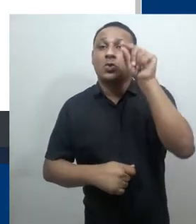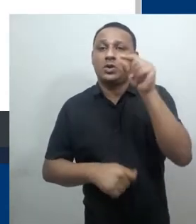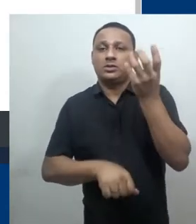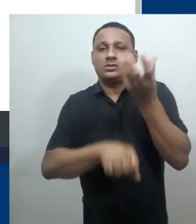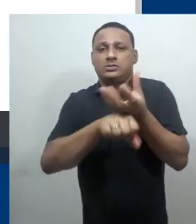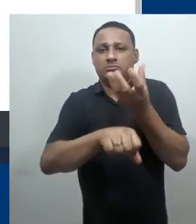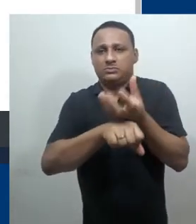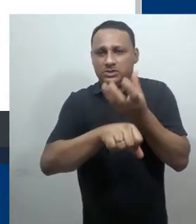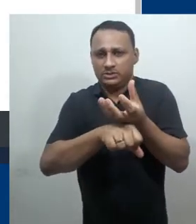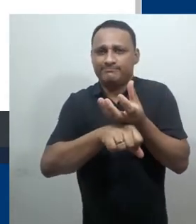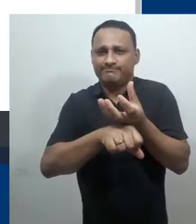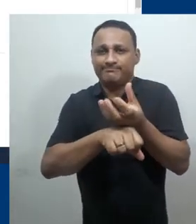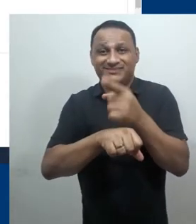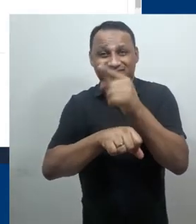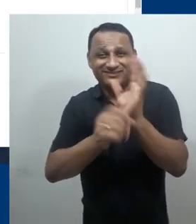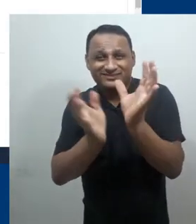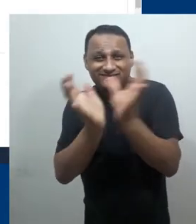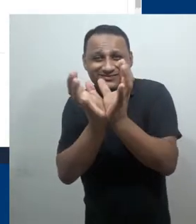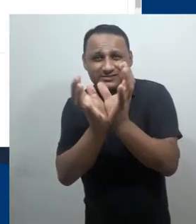categoria trilha de aprendizado.